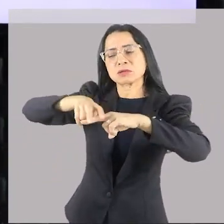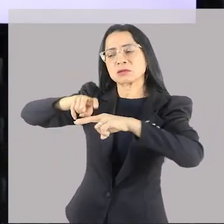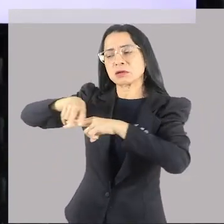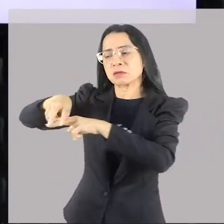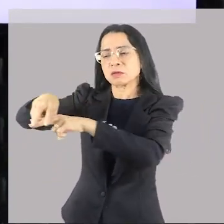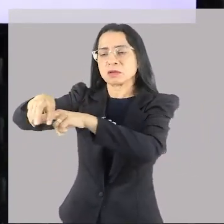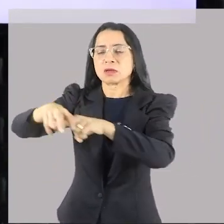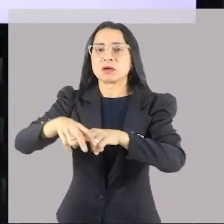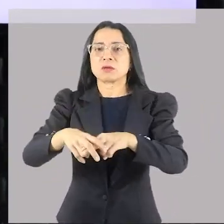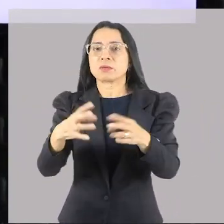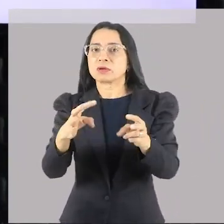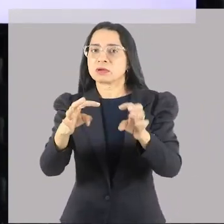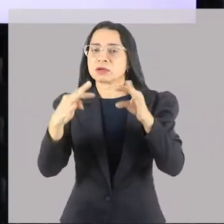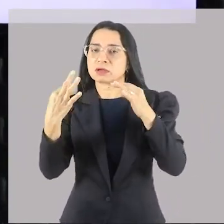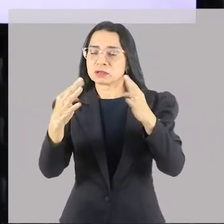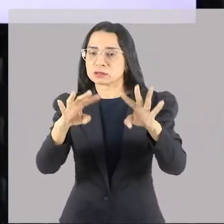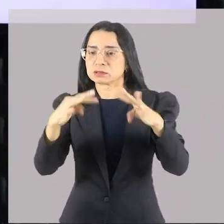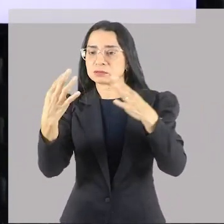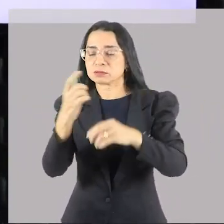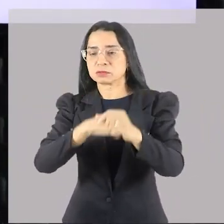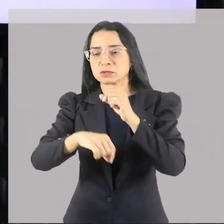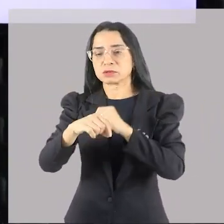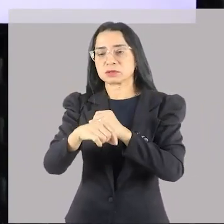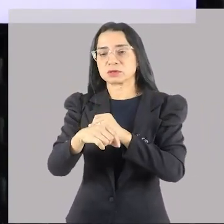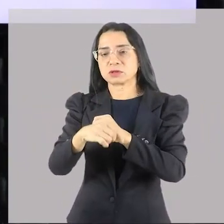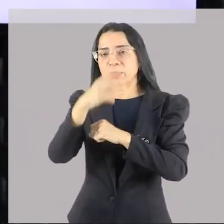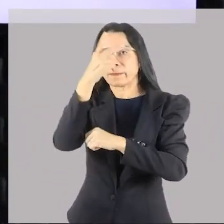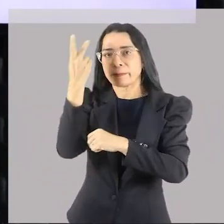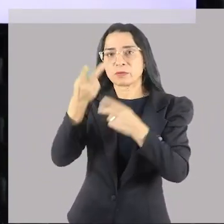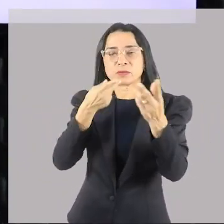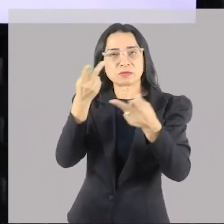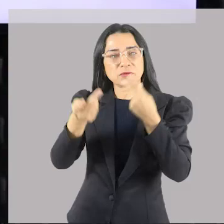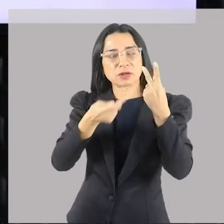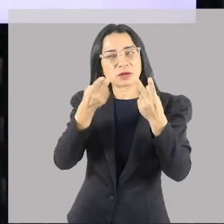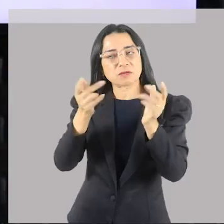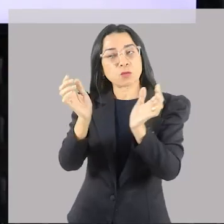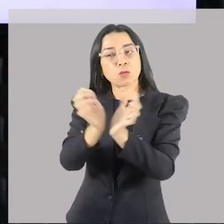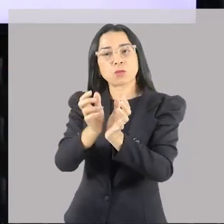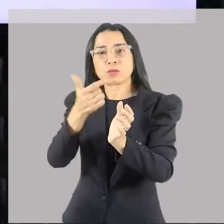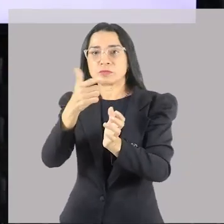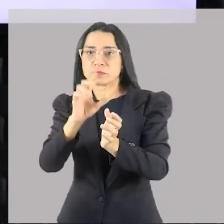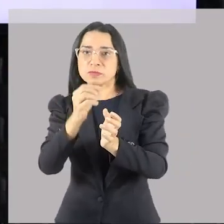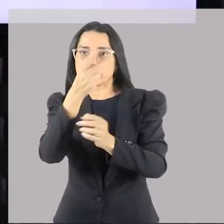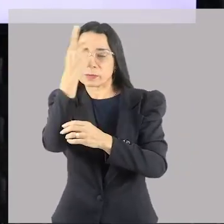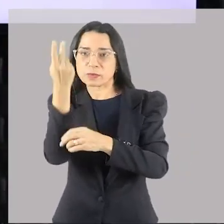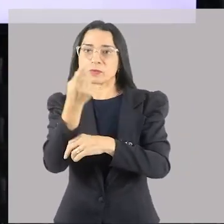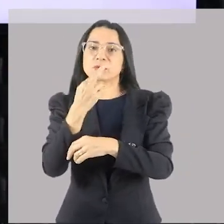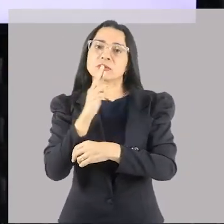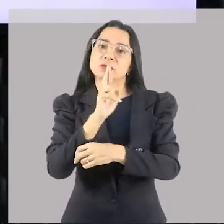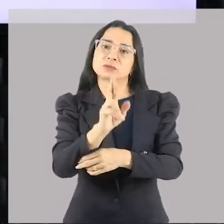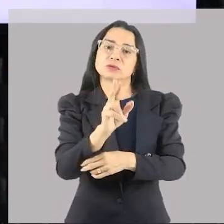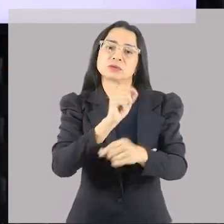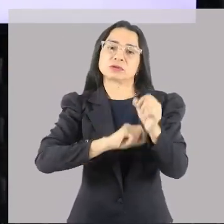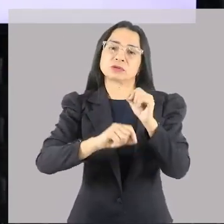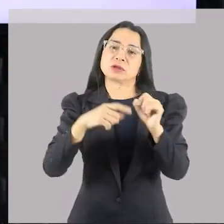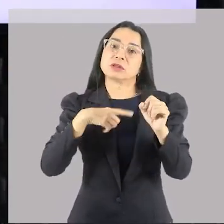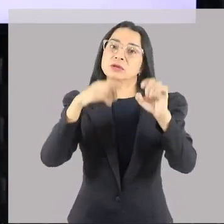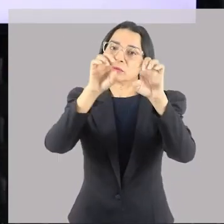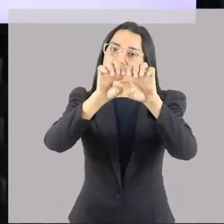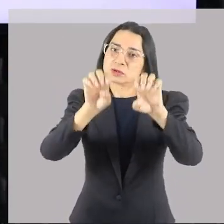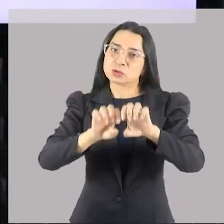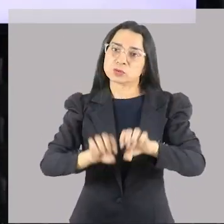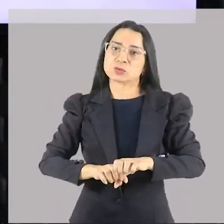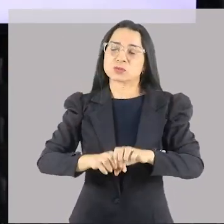sistema de couro, uma pessoa falava, um grupo de 20 pessoas respondia ao mesmo tempo. E assim por diante. Tem toda uma estrutura do